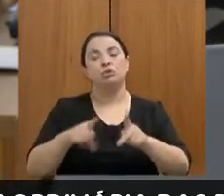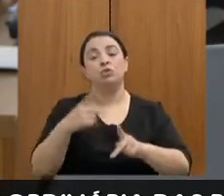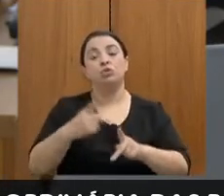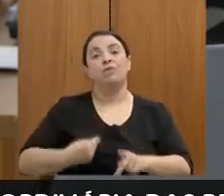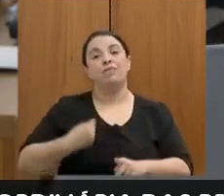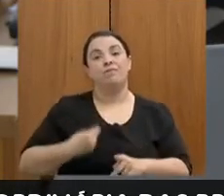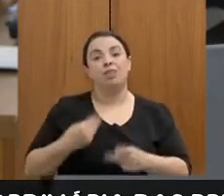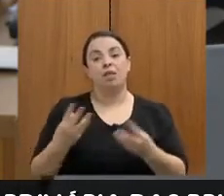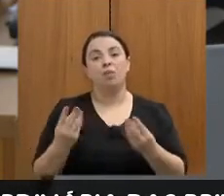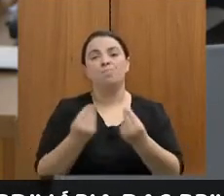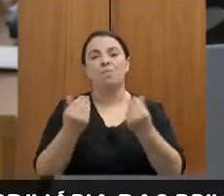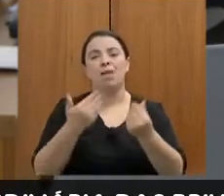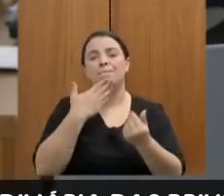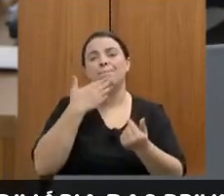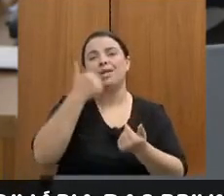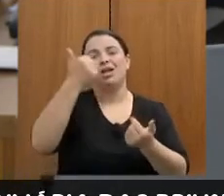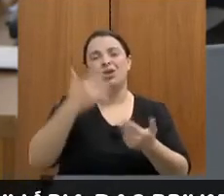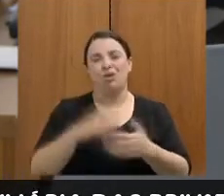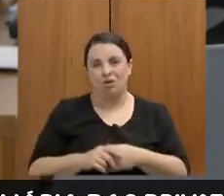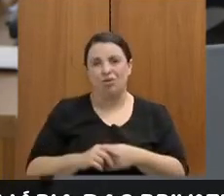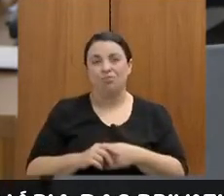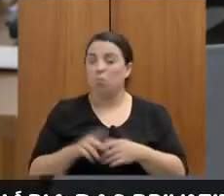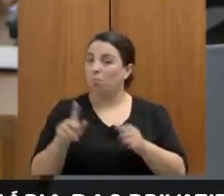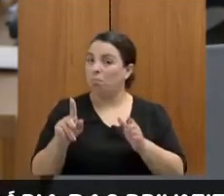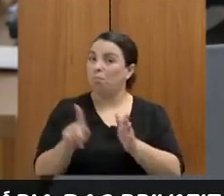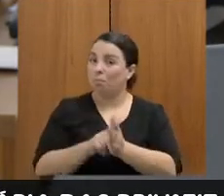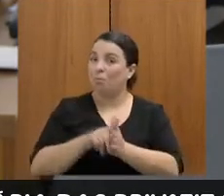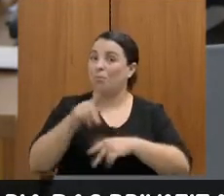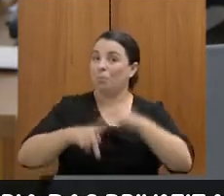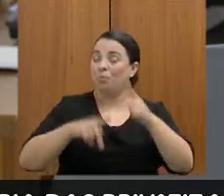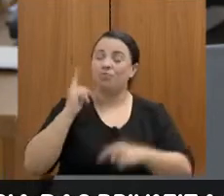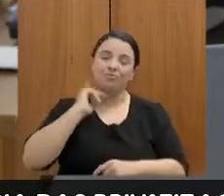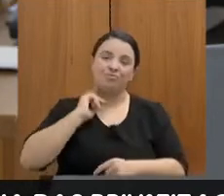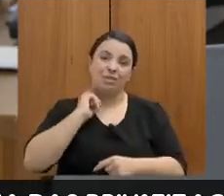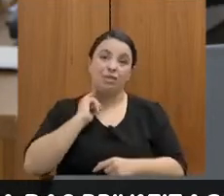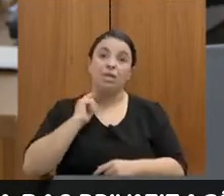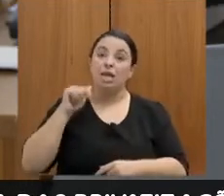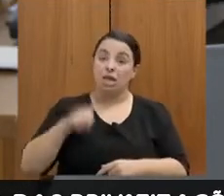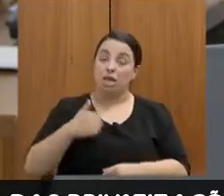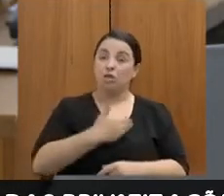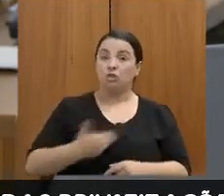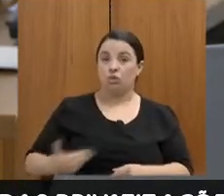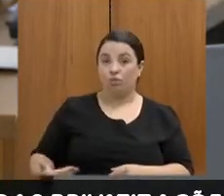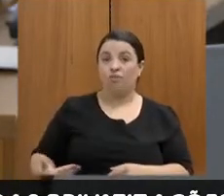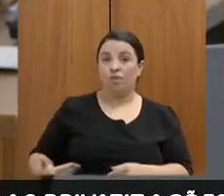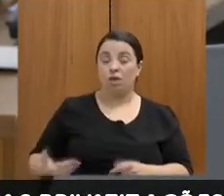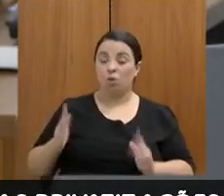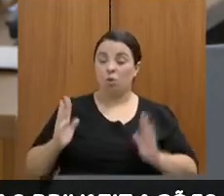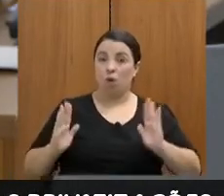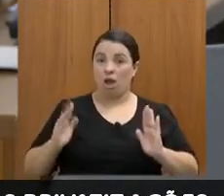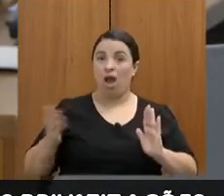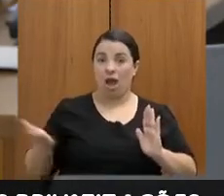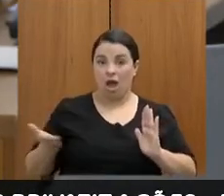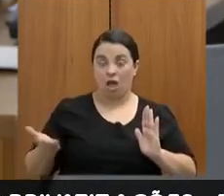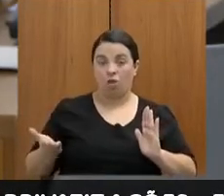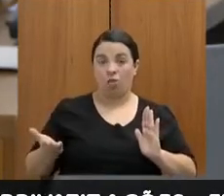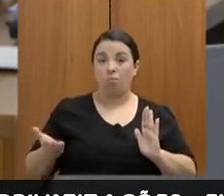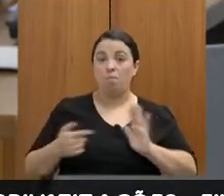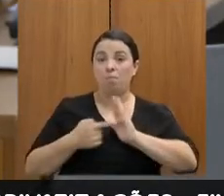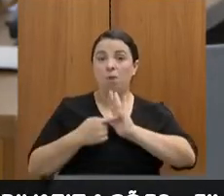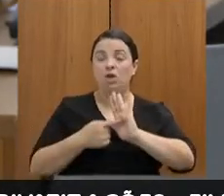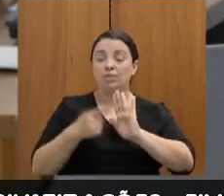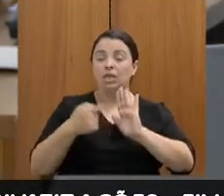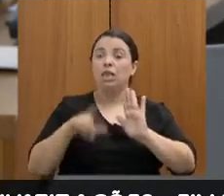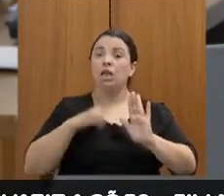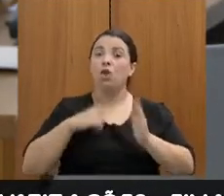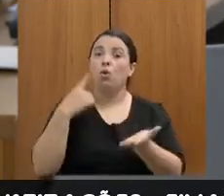é melhoria de qualidade de vida dos mineiros. E esse governo já demonstra a responsabilidade com a melhoria da qualidade de vida dos mineiros. E a